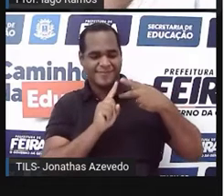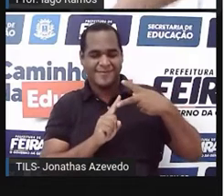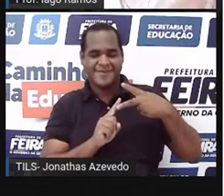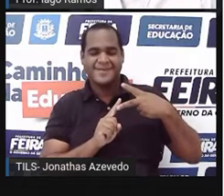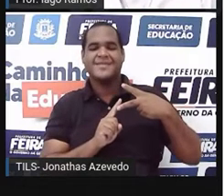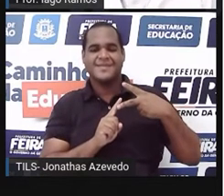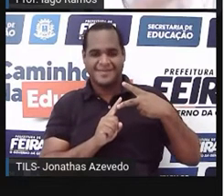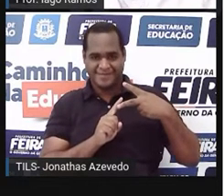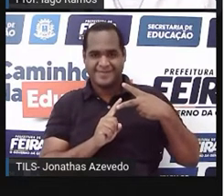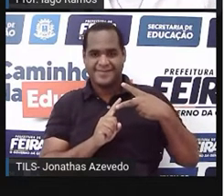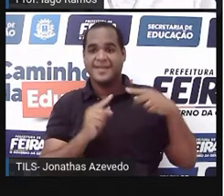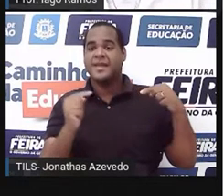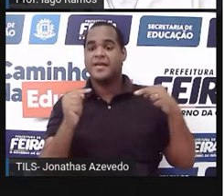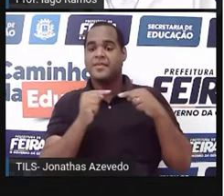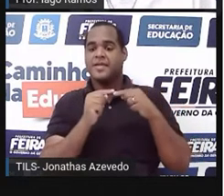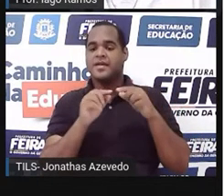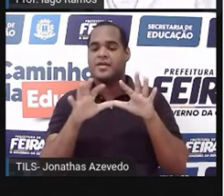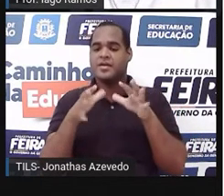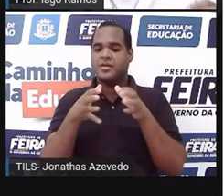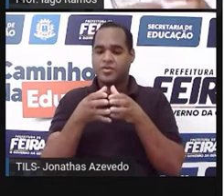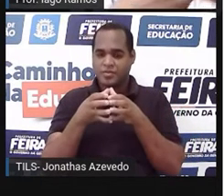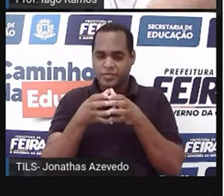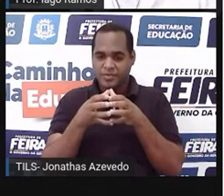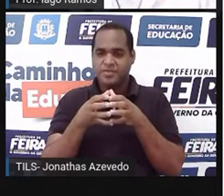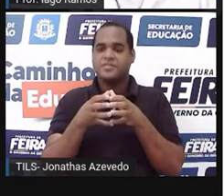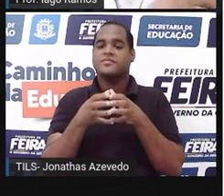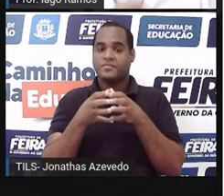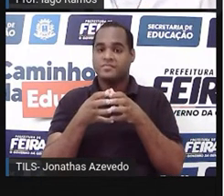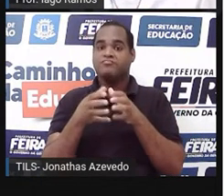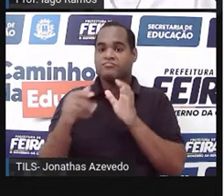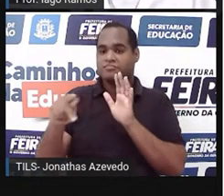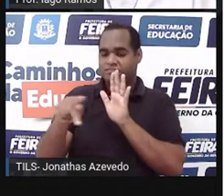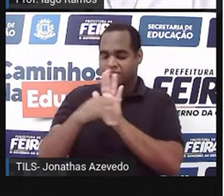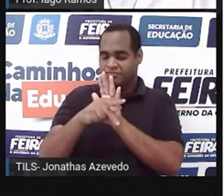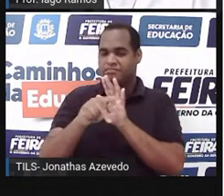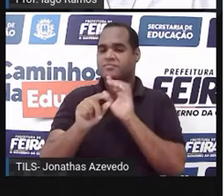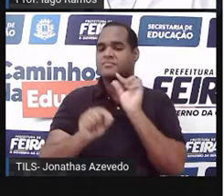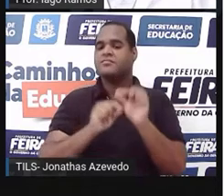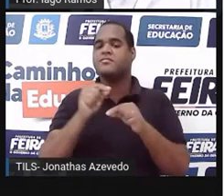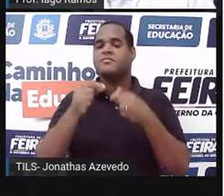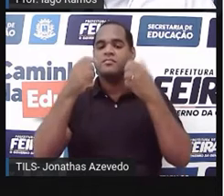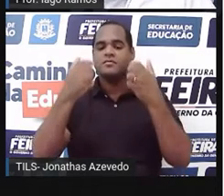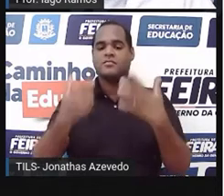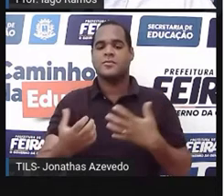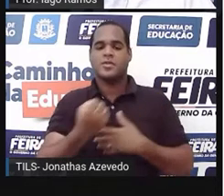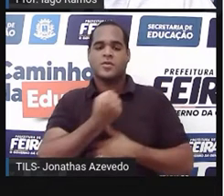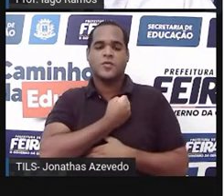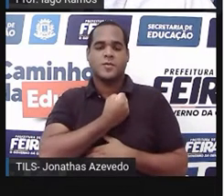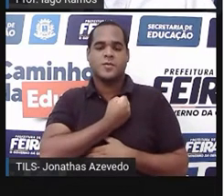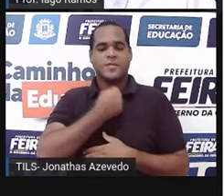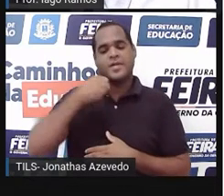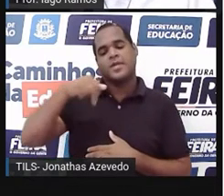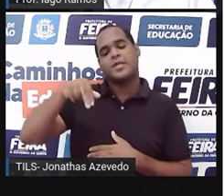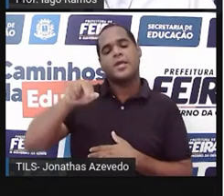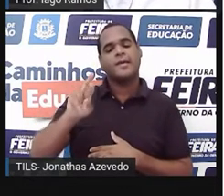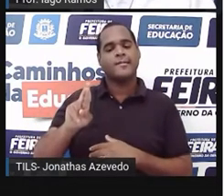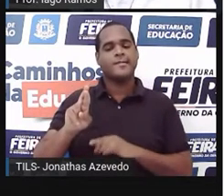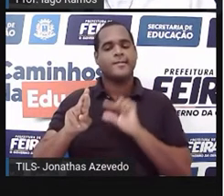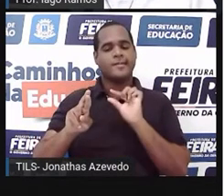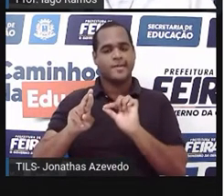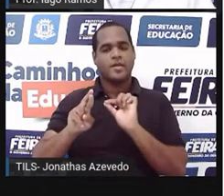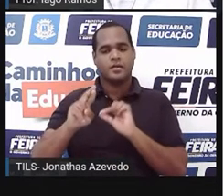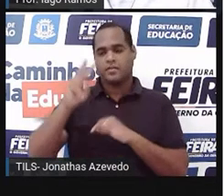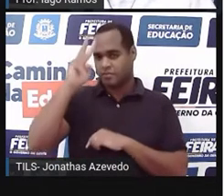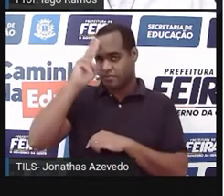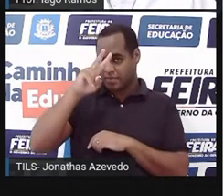montam o conjunto, né? Fazem parte do conjunto dos números racionais. Então, vamos lembrar? Olha